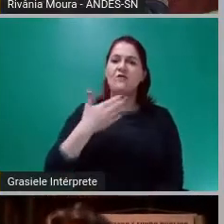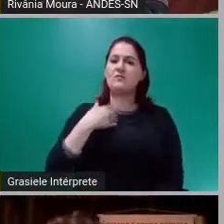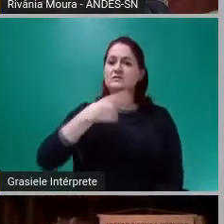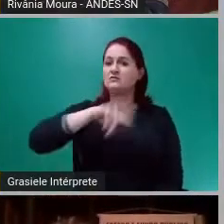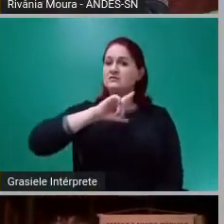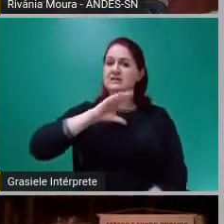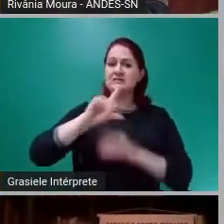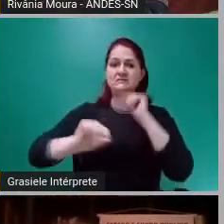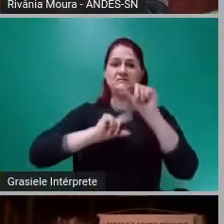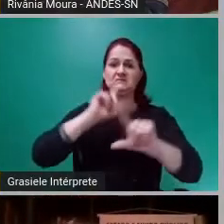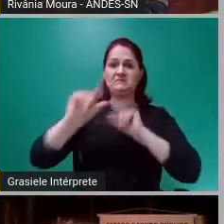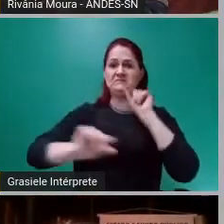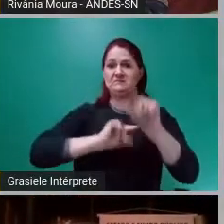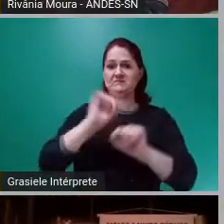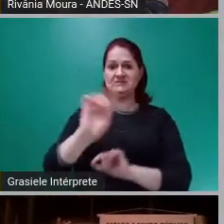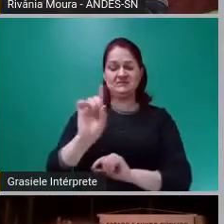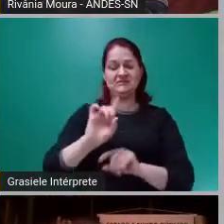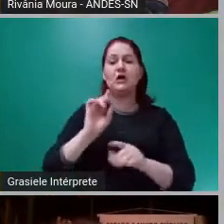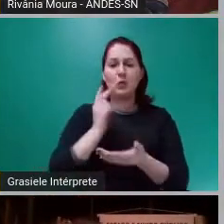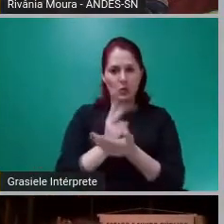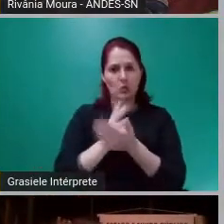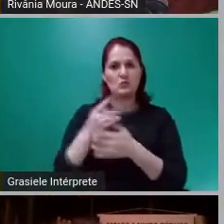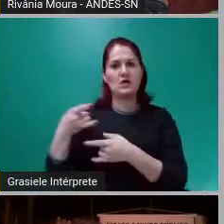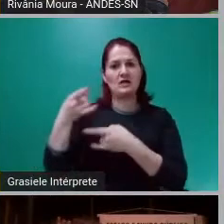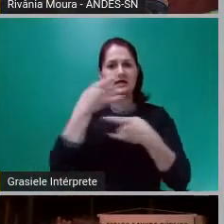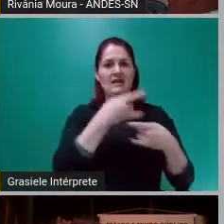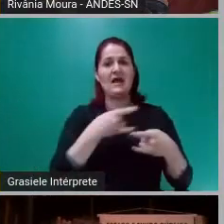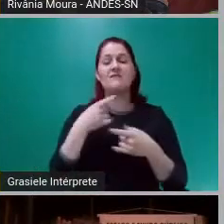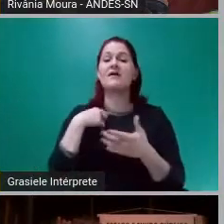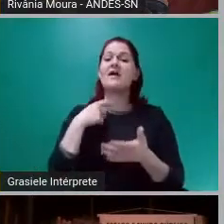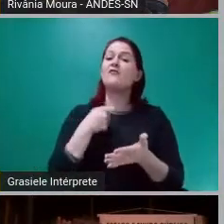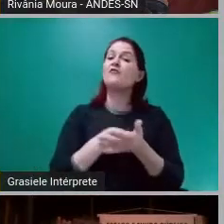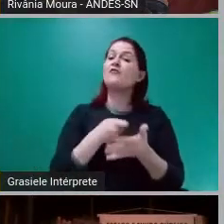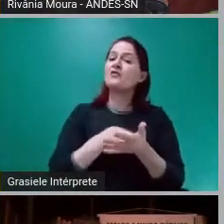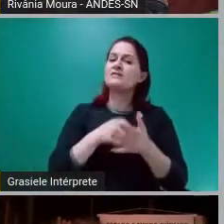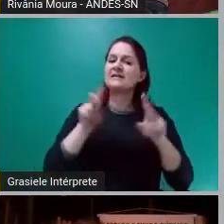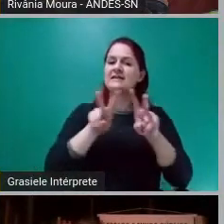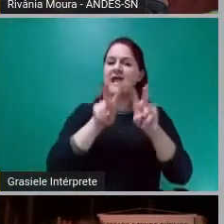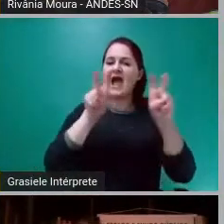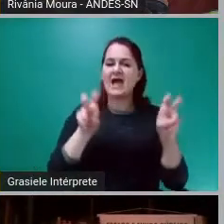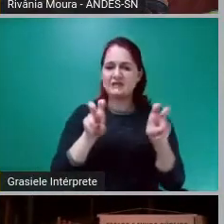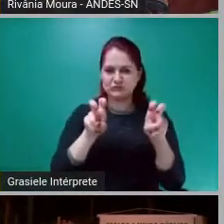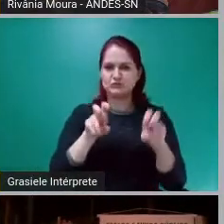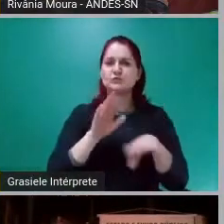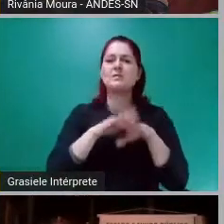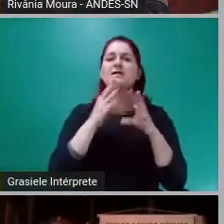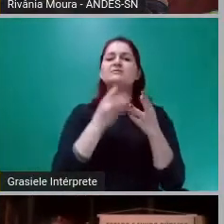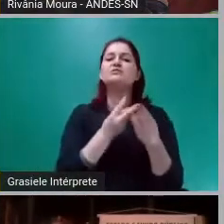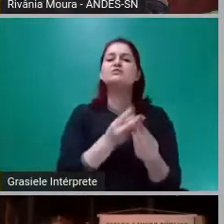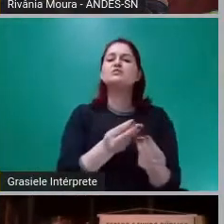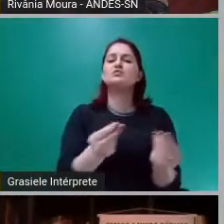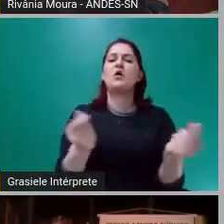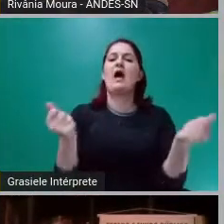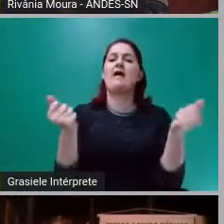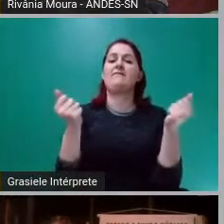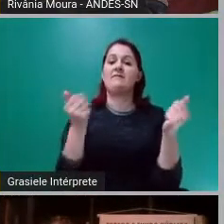seja palatável, que é política monetária e crise. No fundo,